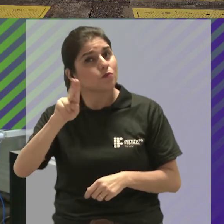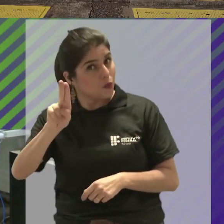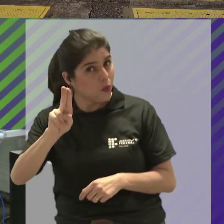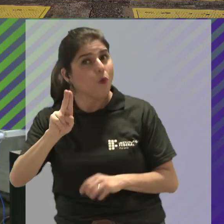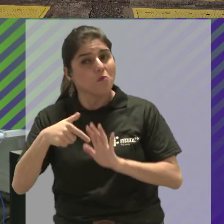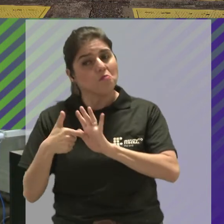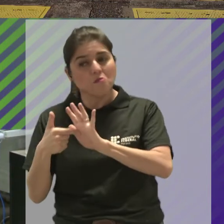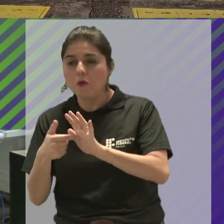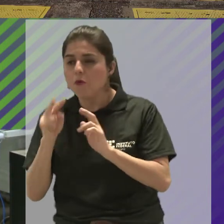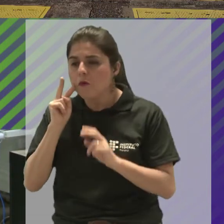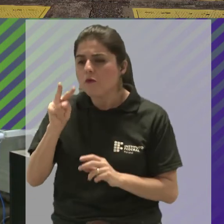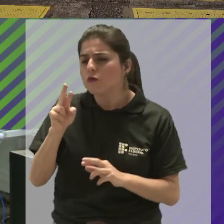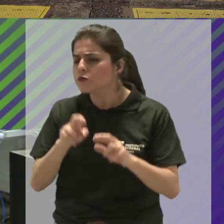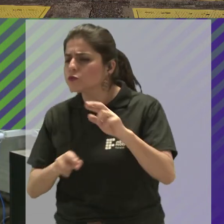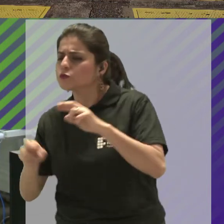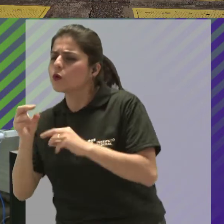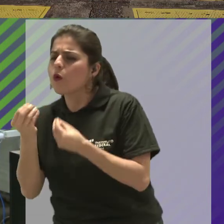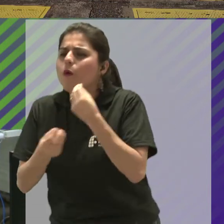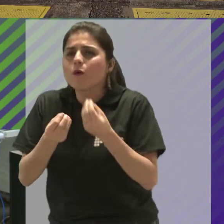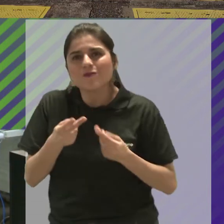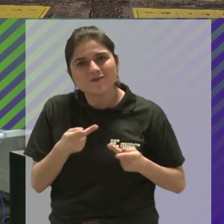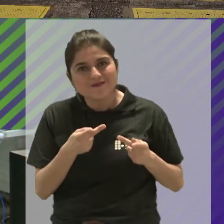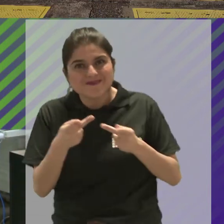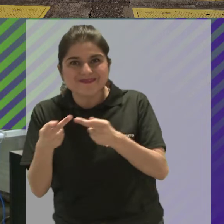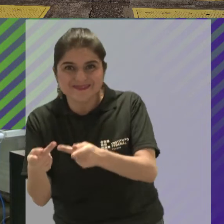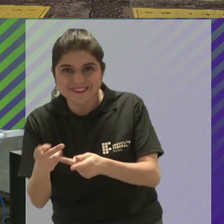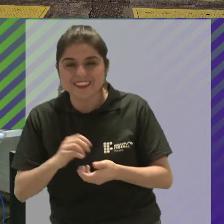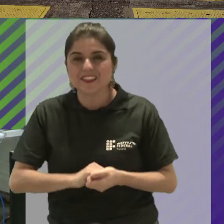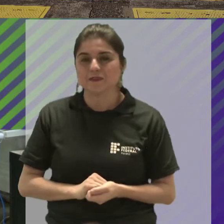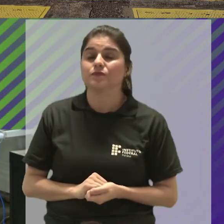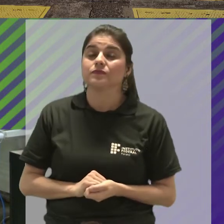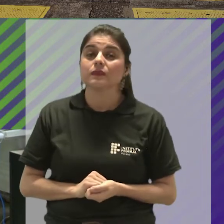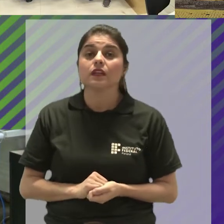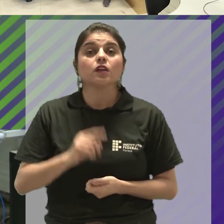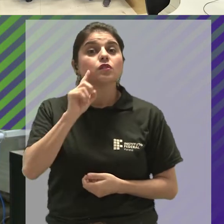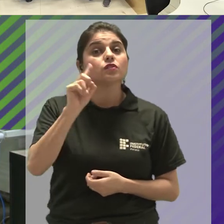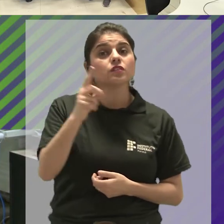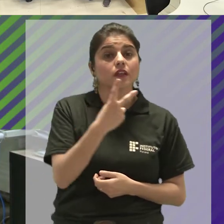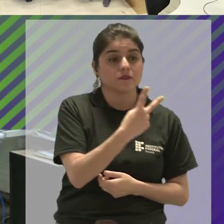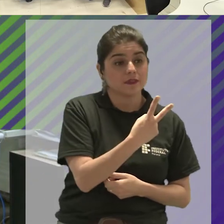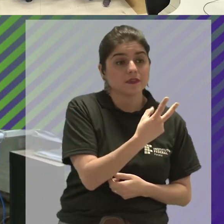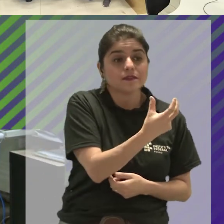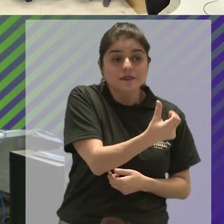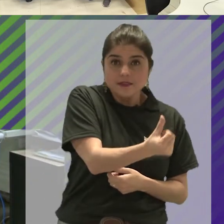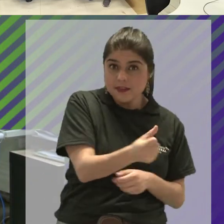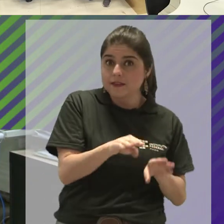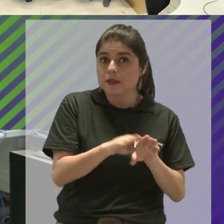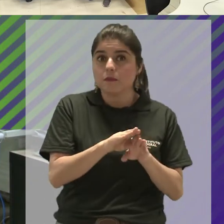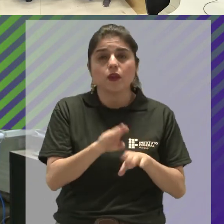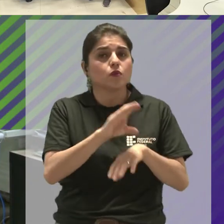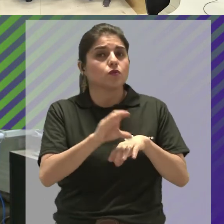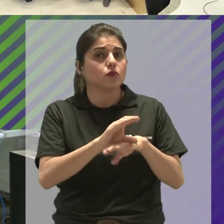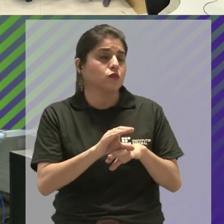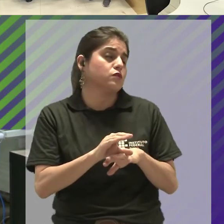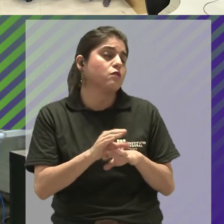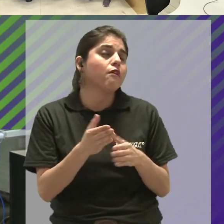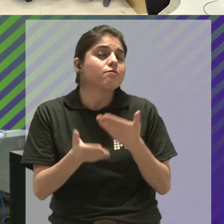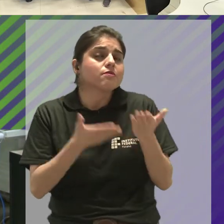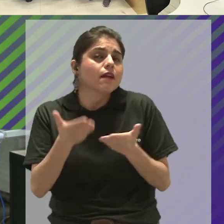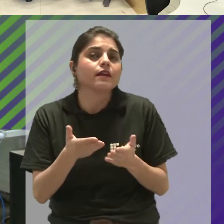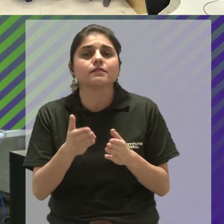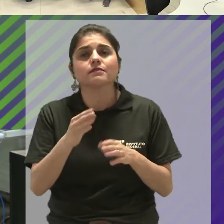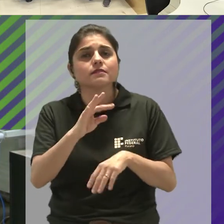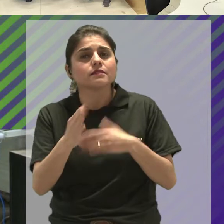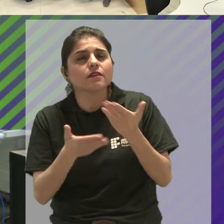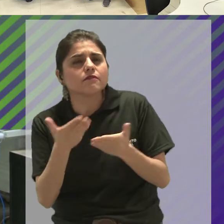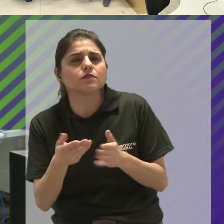hidroelétrica de Itaipu em Foz do Iguaçu no dia 24 de julho. No dia 26, estudantes do curso técnico